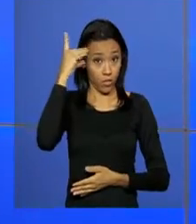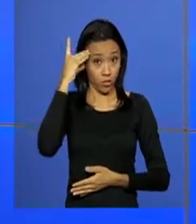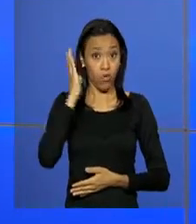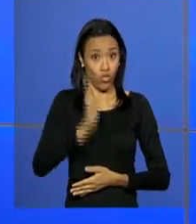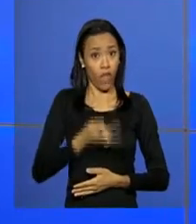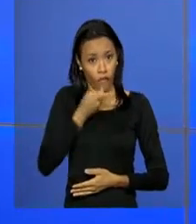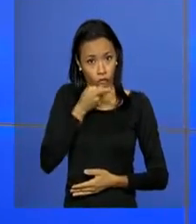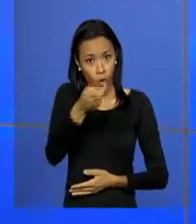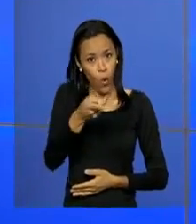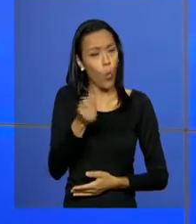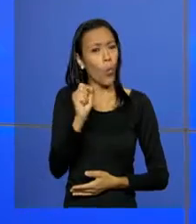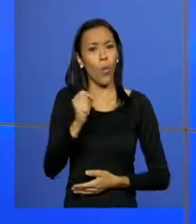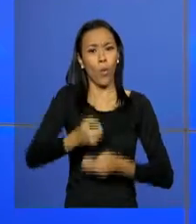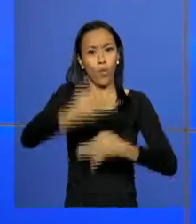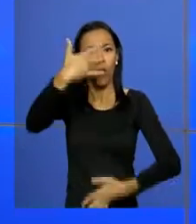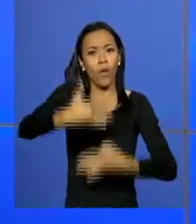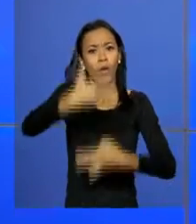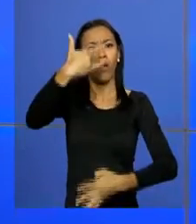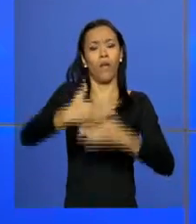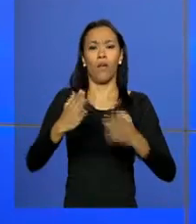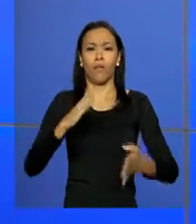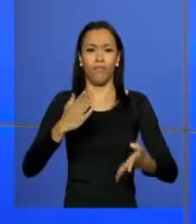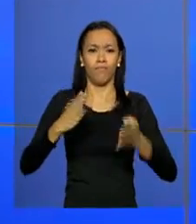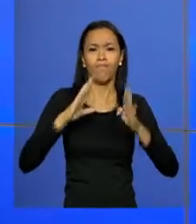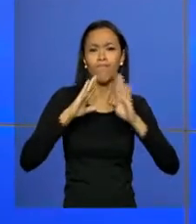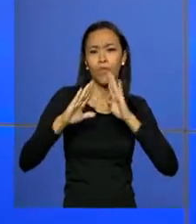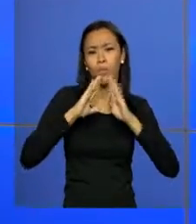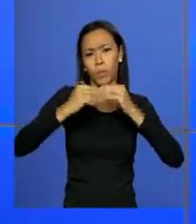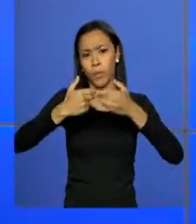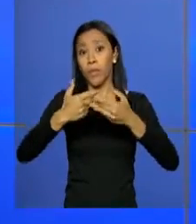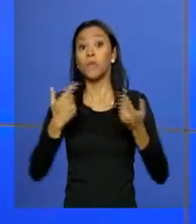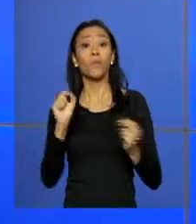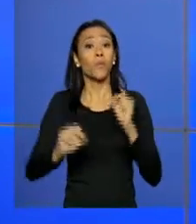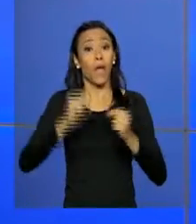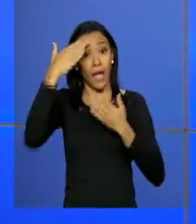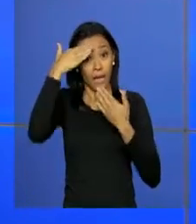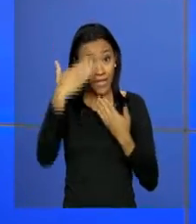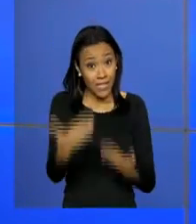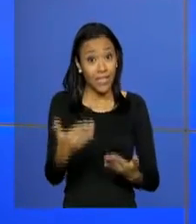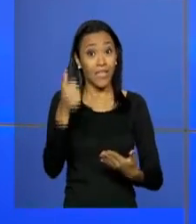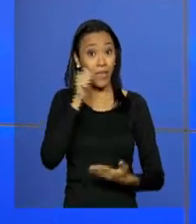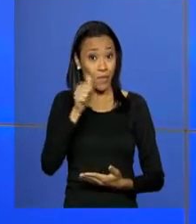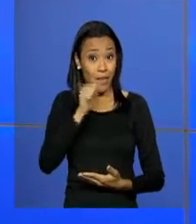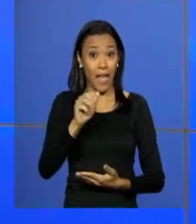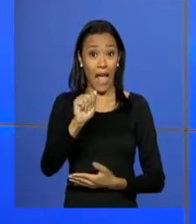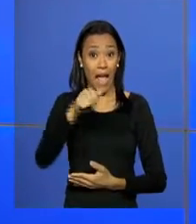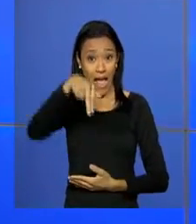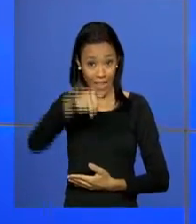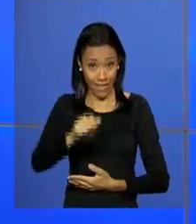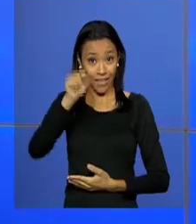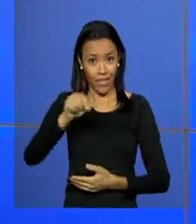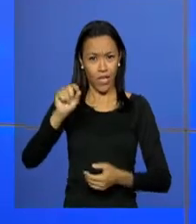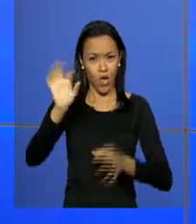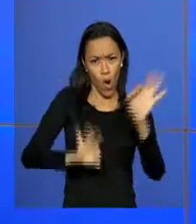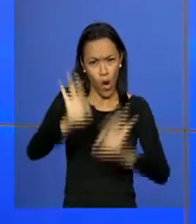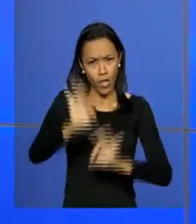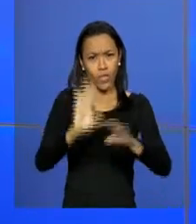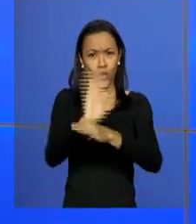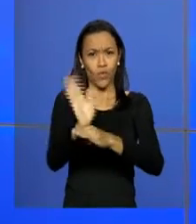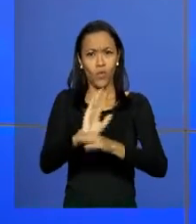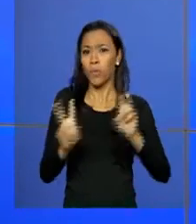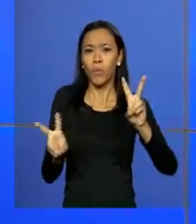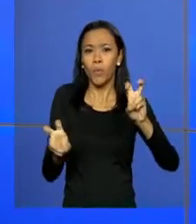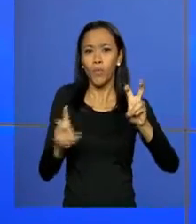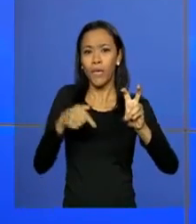pronunciou pelas redes sociais na tarde deste domingo sobre o agradecimento da cineasta Ana Muilaerte, diretora do filme Que Horas Ela